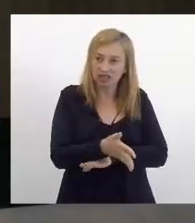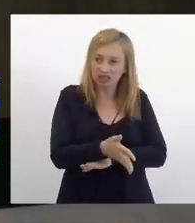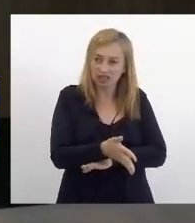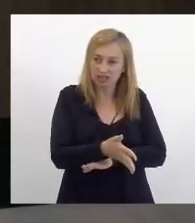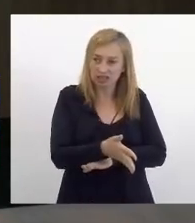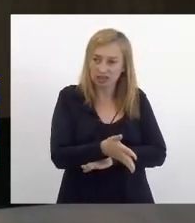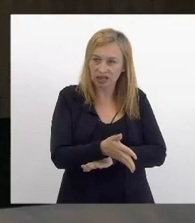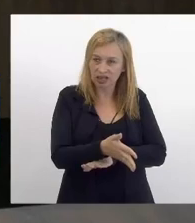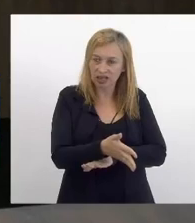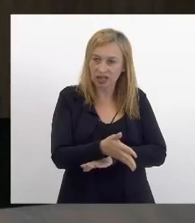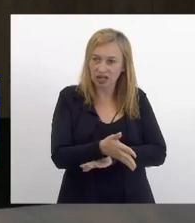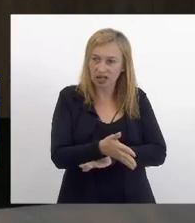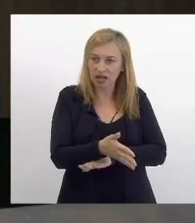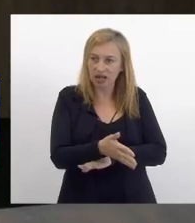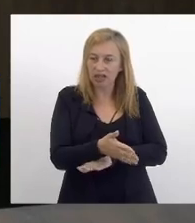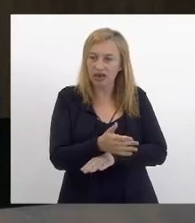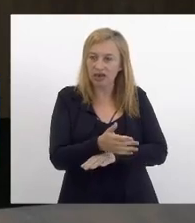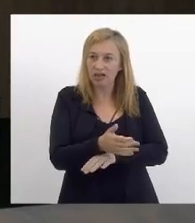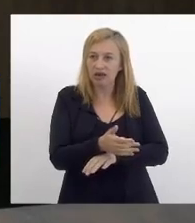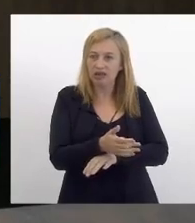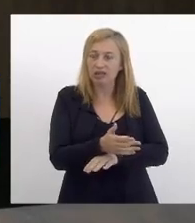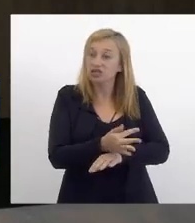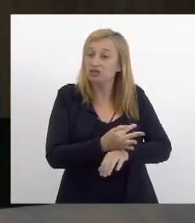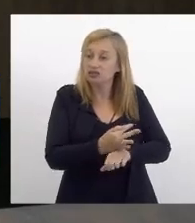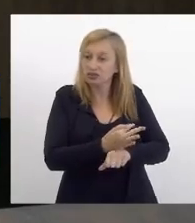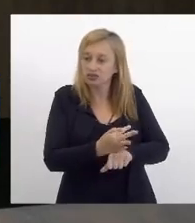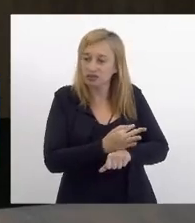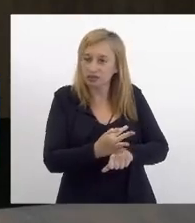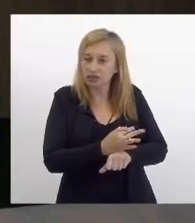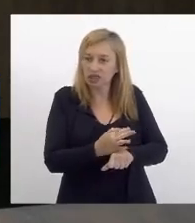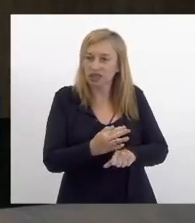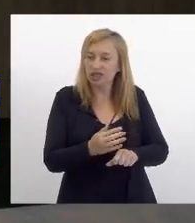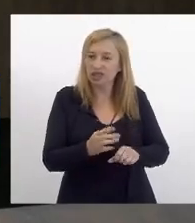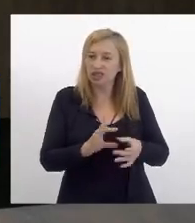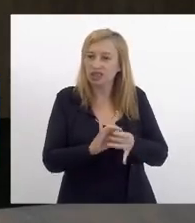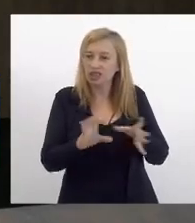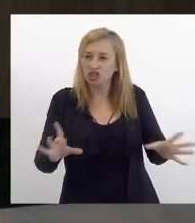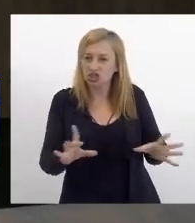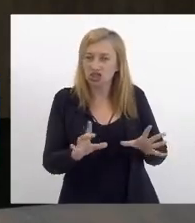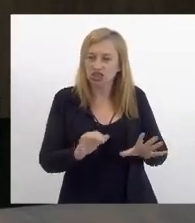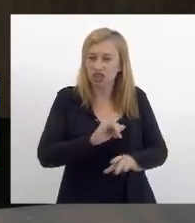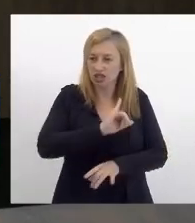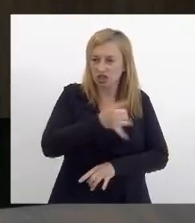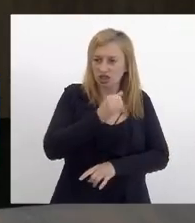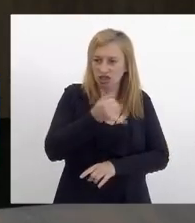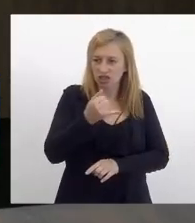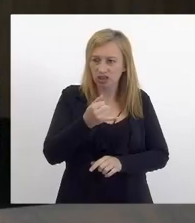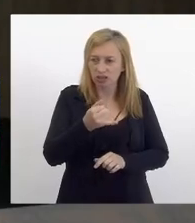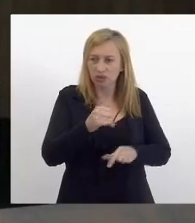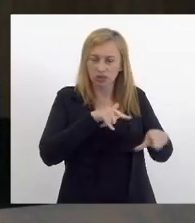judiciário entrar em recesso e deixar no mês de janeiro esses trabalhadores ao Léo